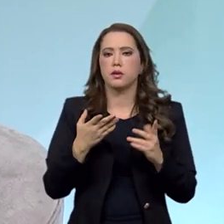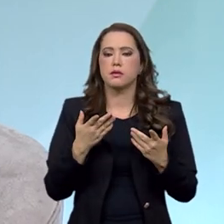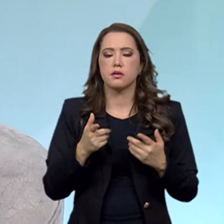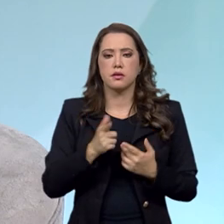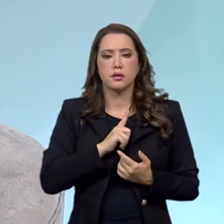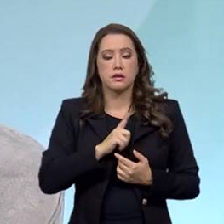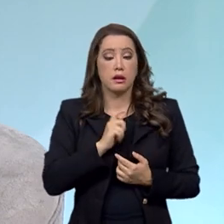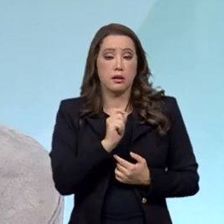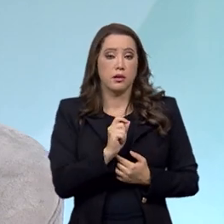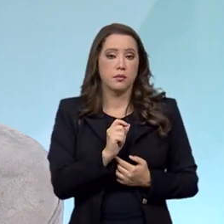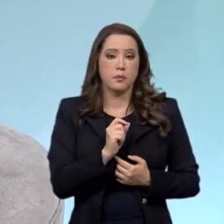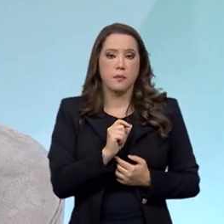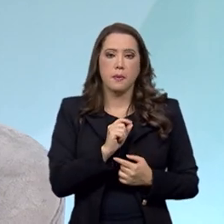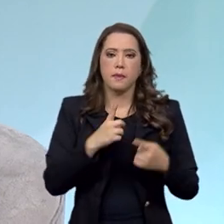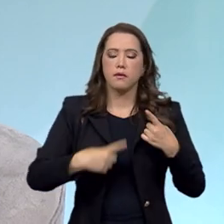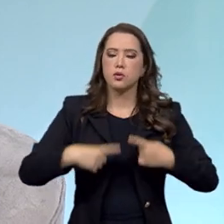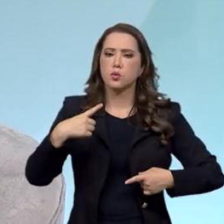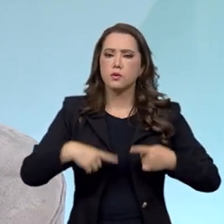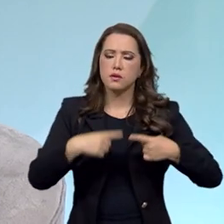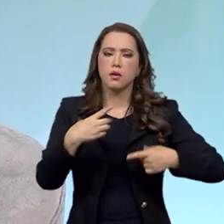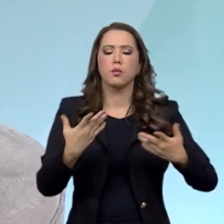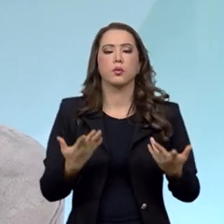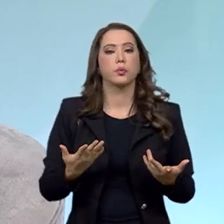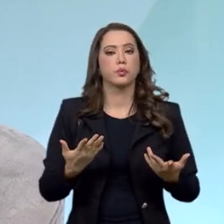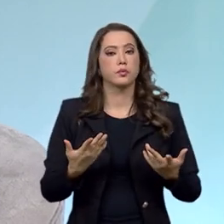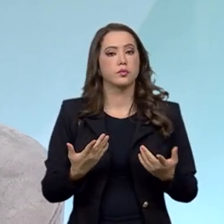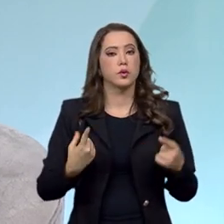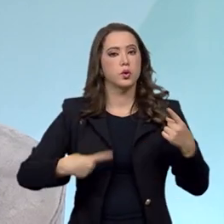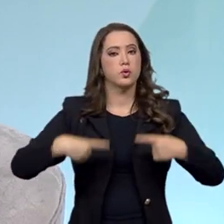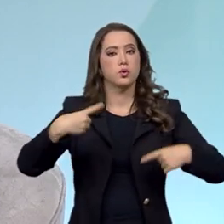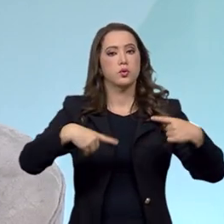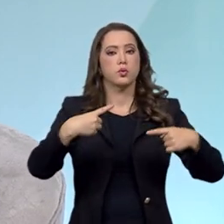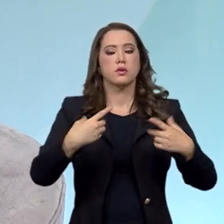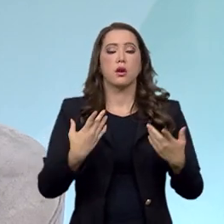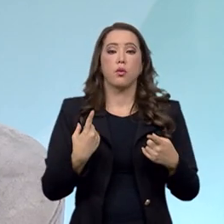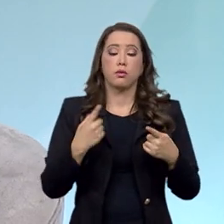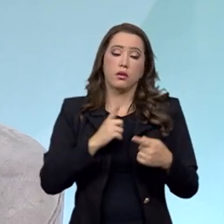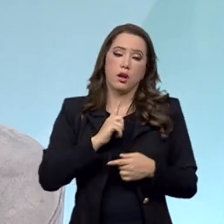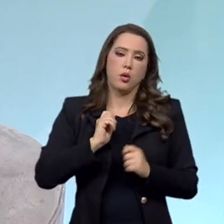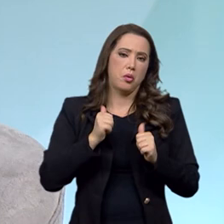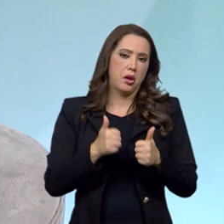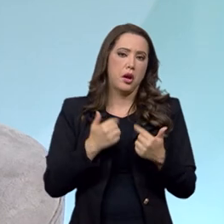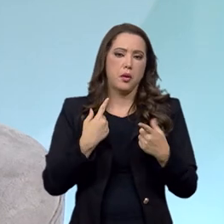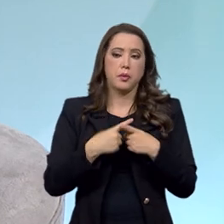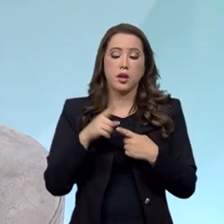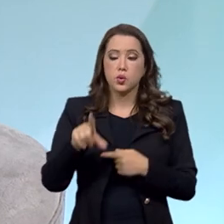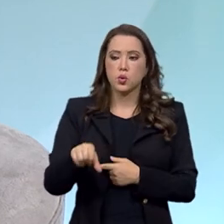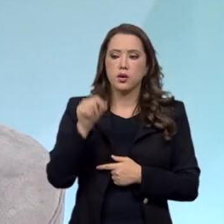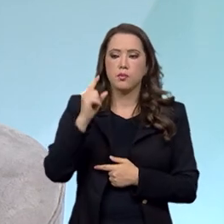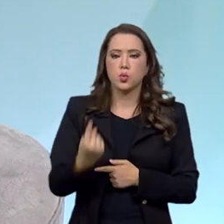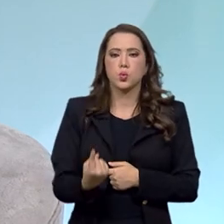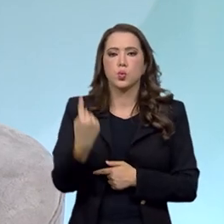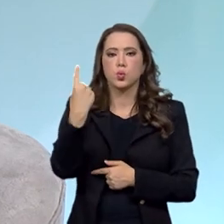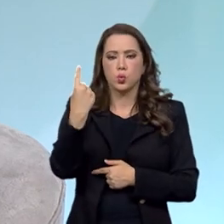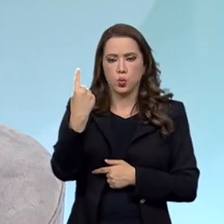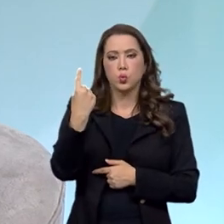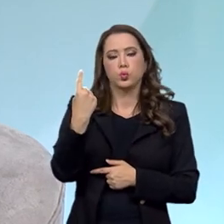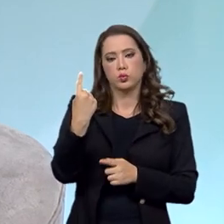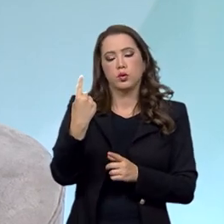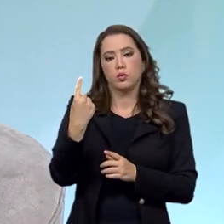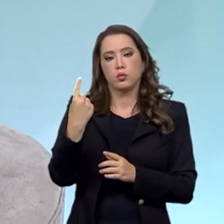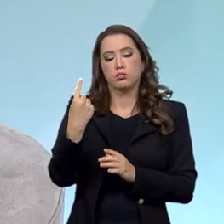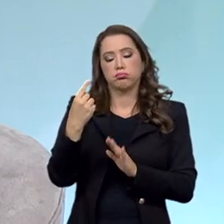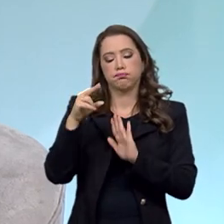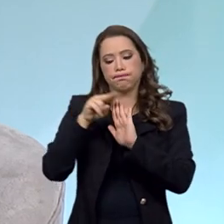Quando se discute isso, na verdade, são feitas escolhas, então se fez a escolha por um modelo. Esse modelo